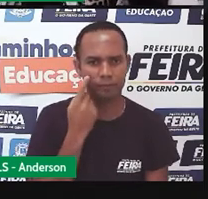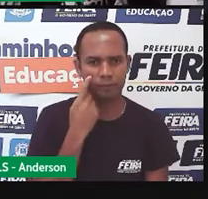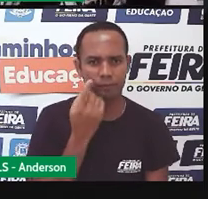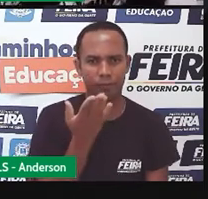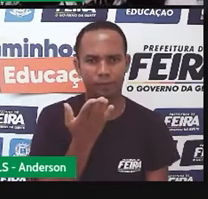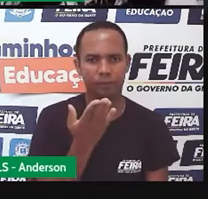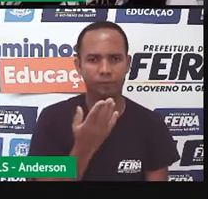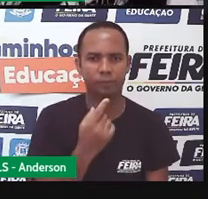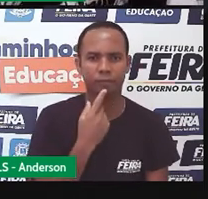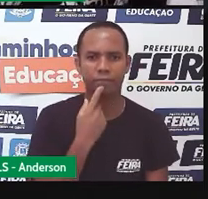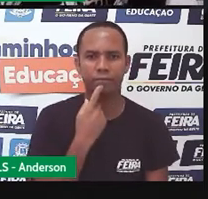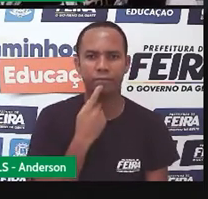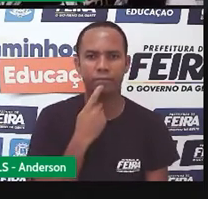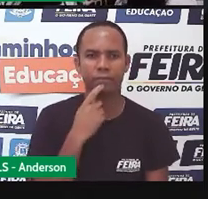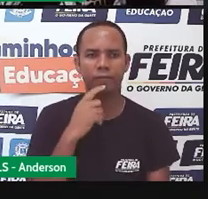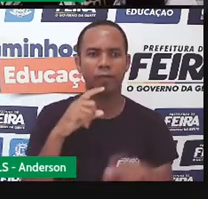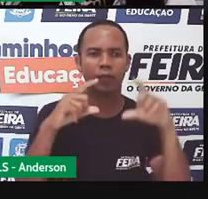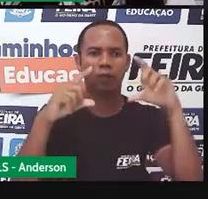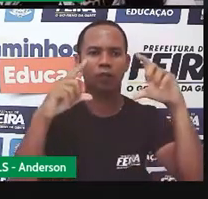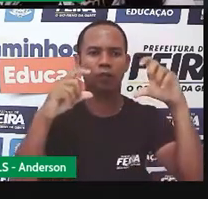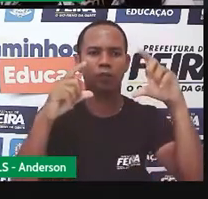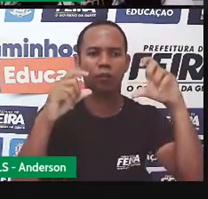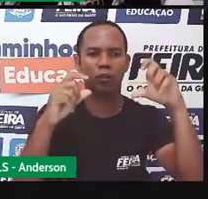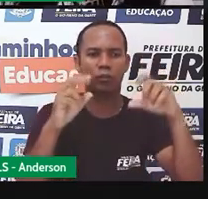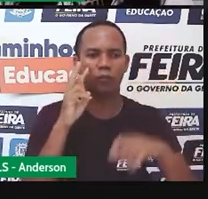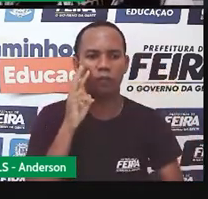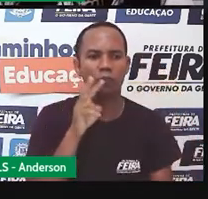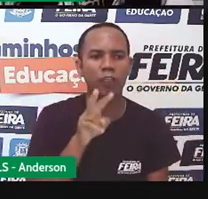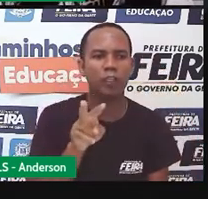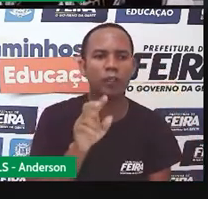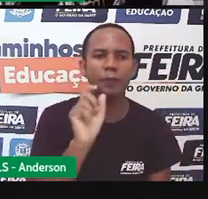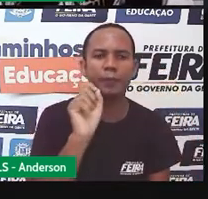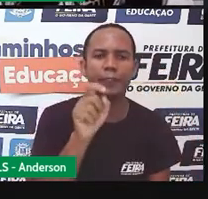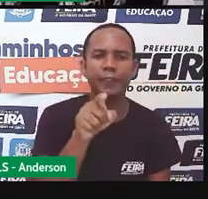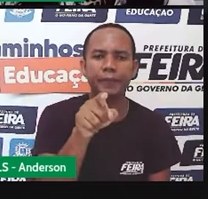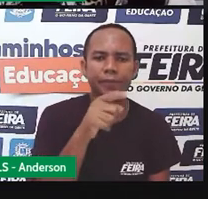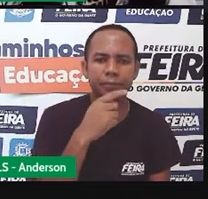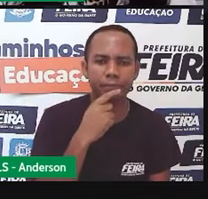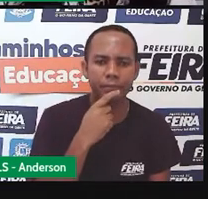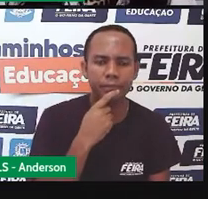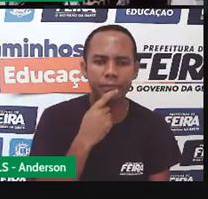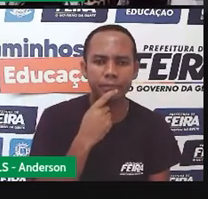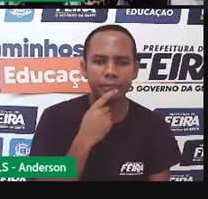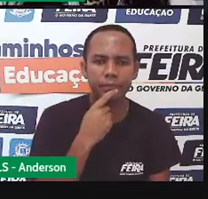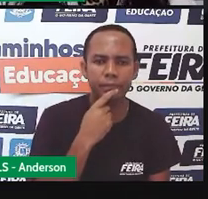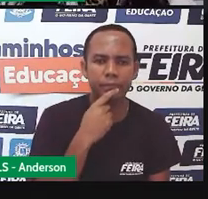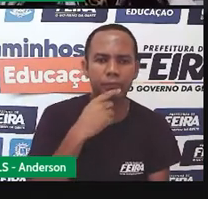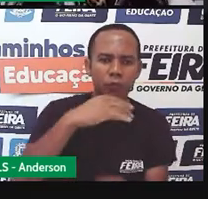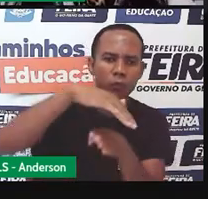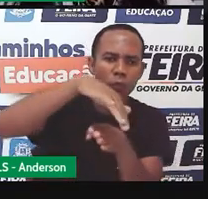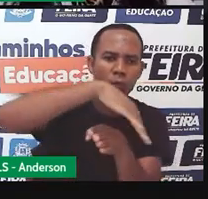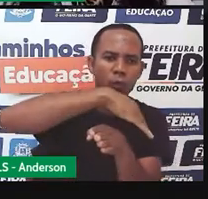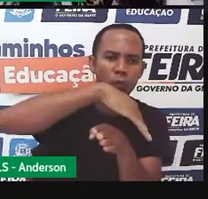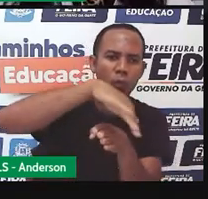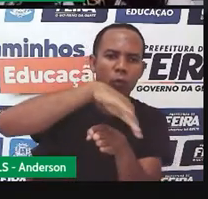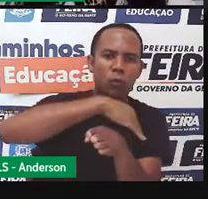Olha só, que imagem é essa? O que que você está vendo? Uma rua